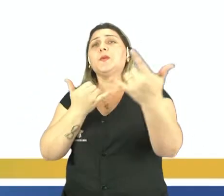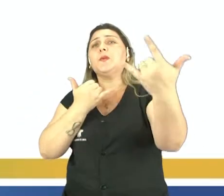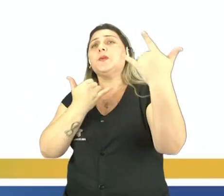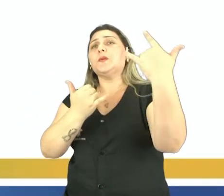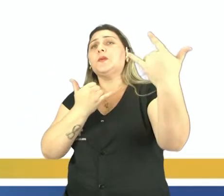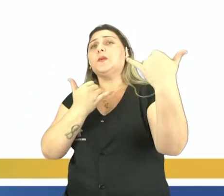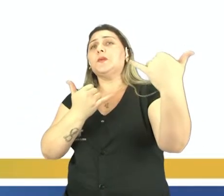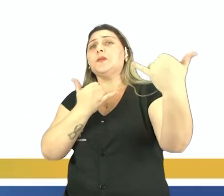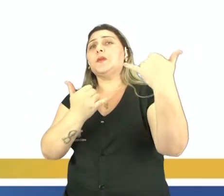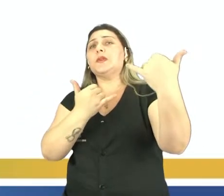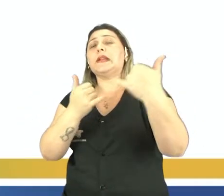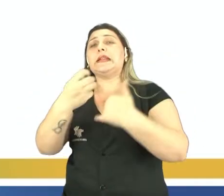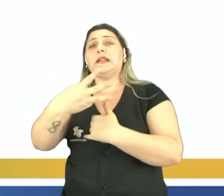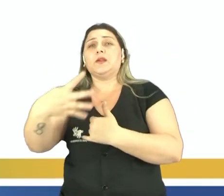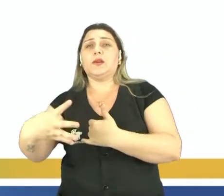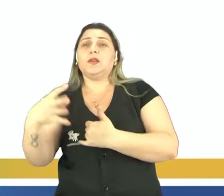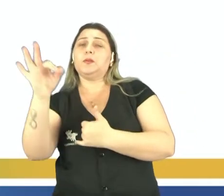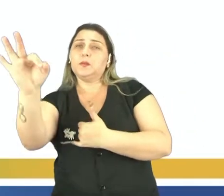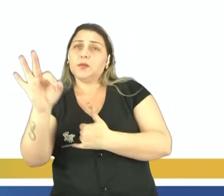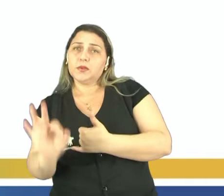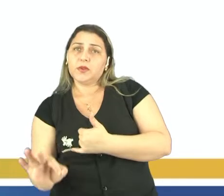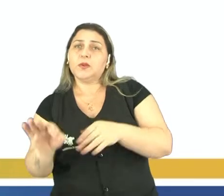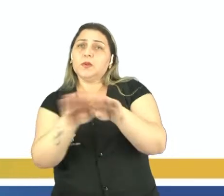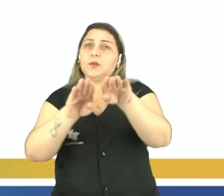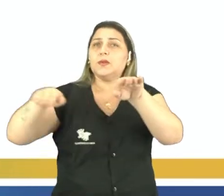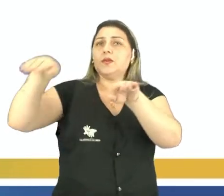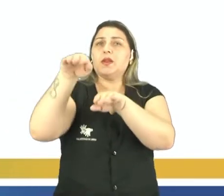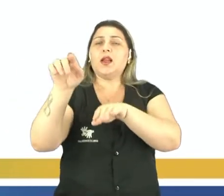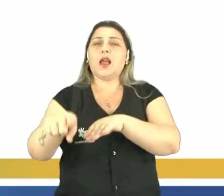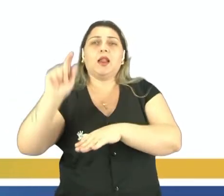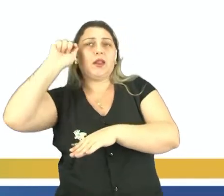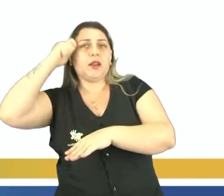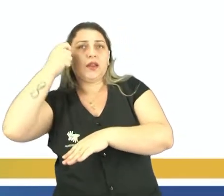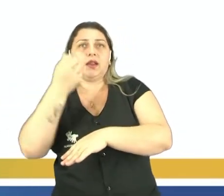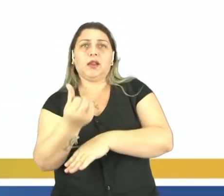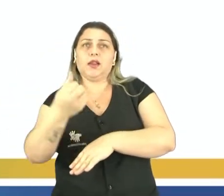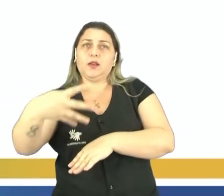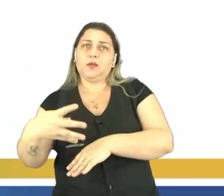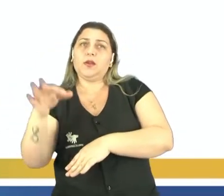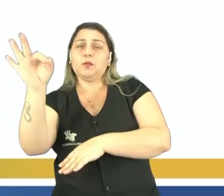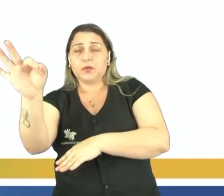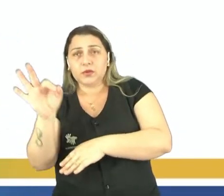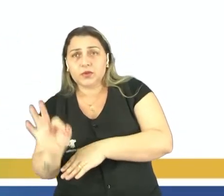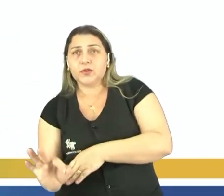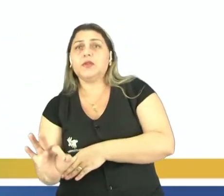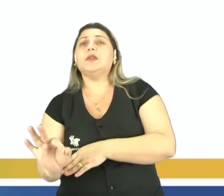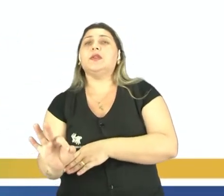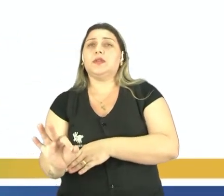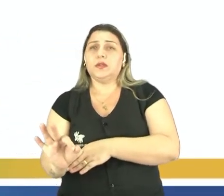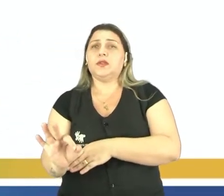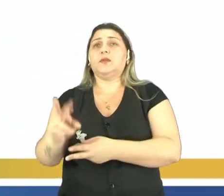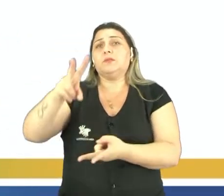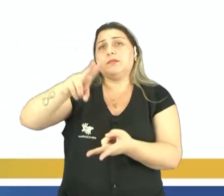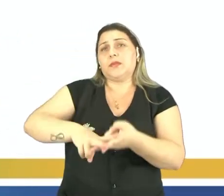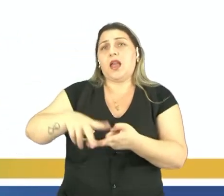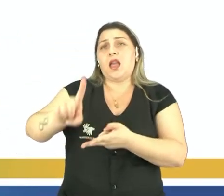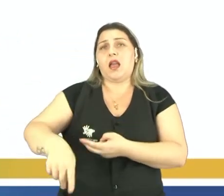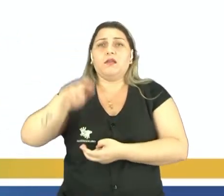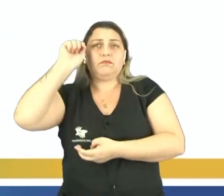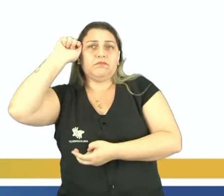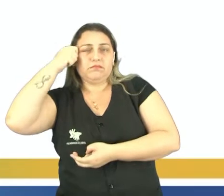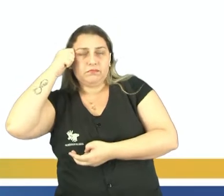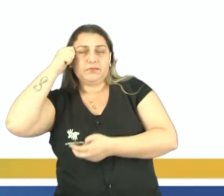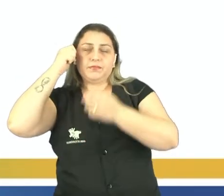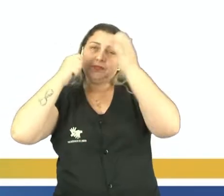Apenas 34% dos estudantes de ensino superior são negros. E 64% da população carcerária é negra. Então,